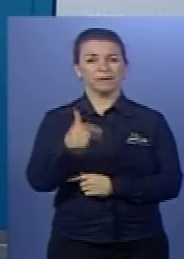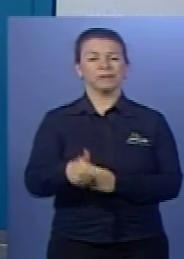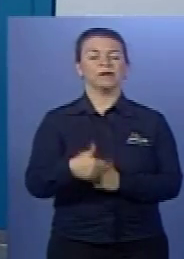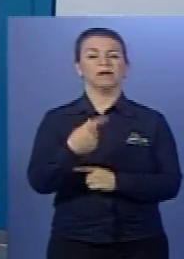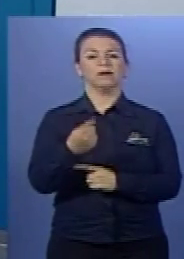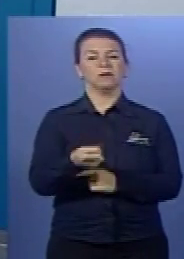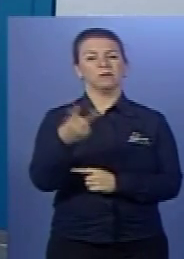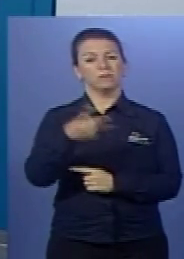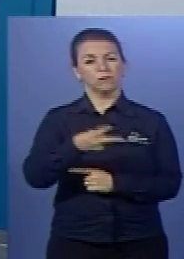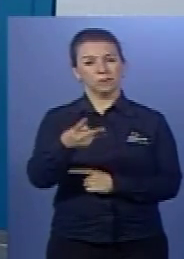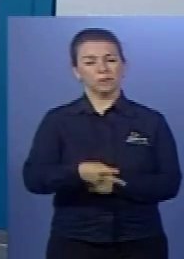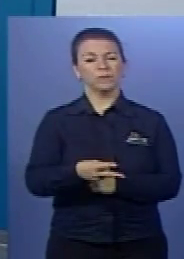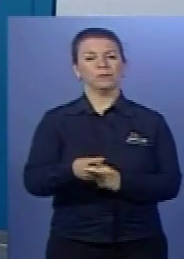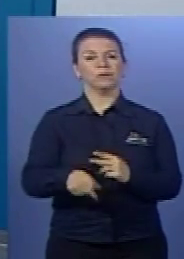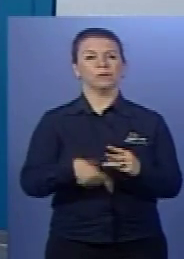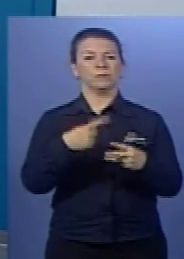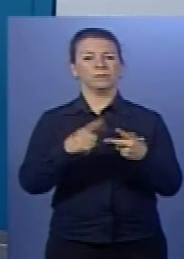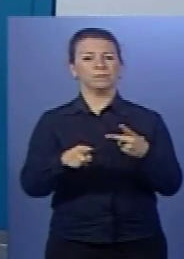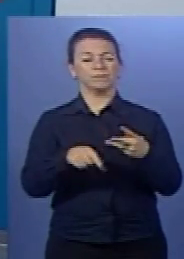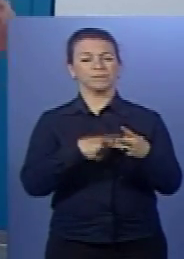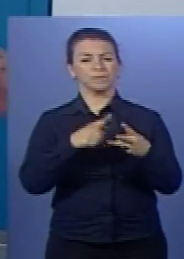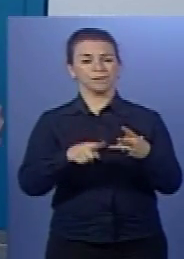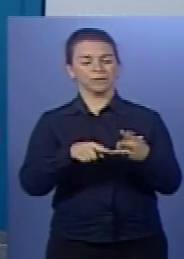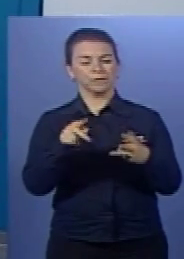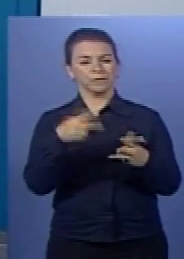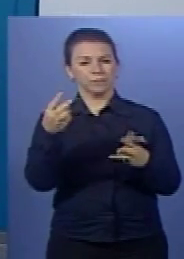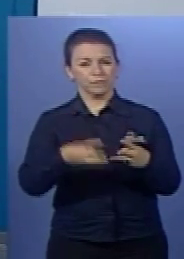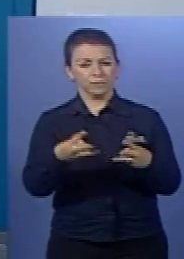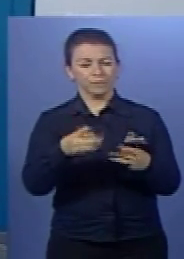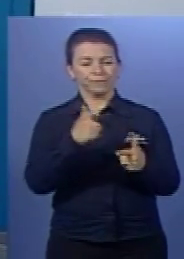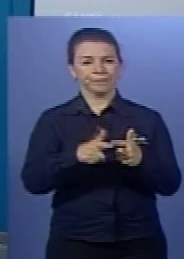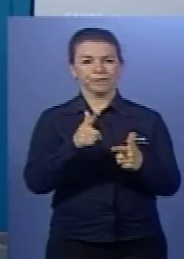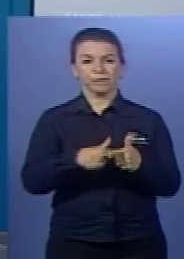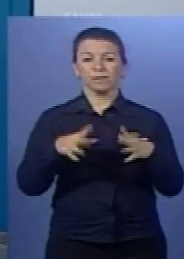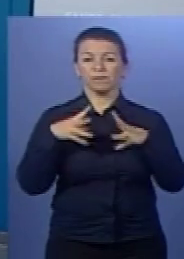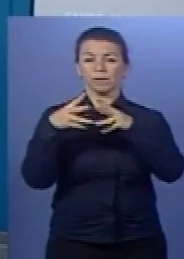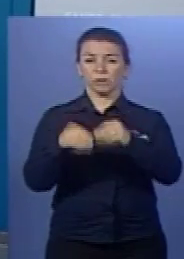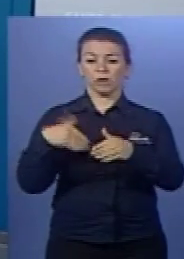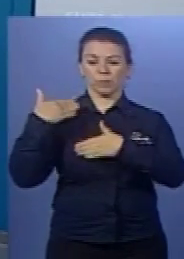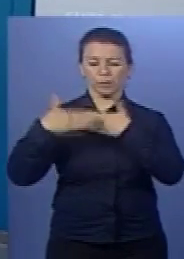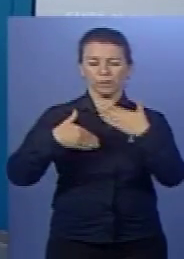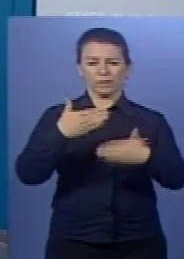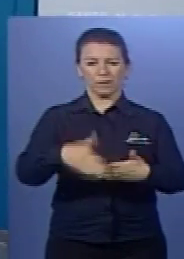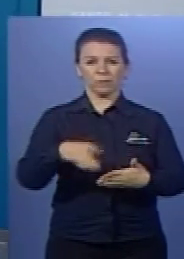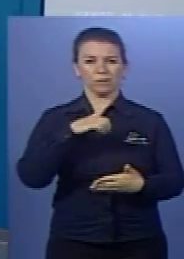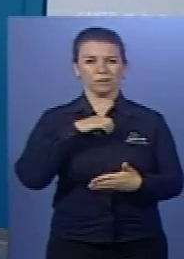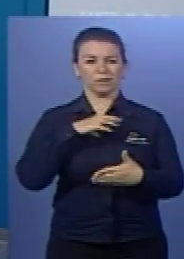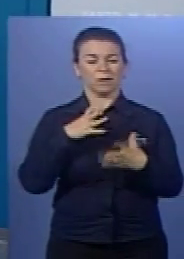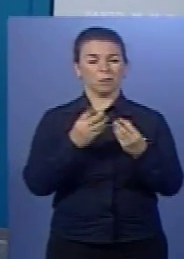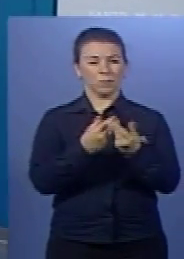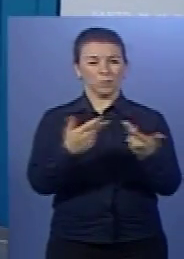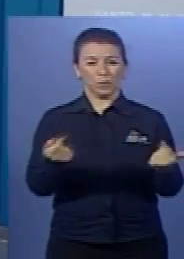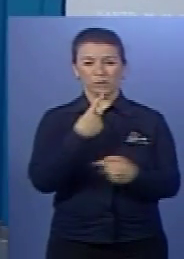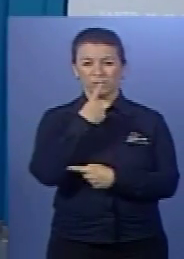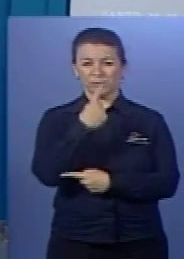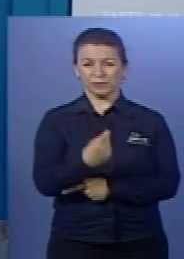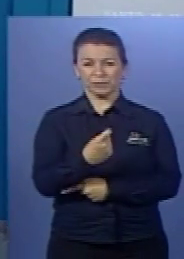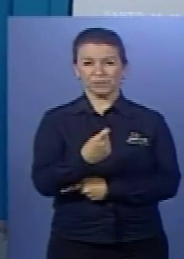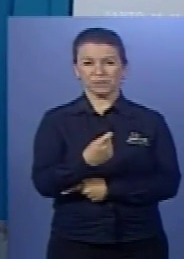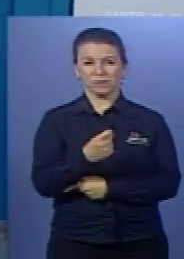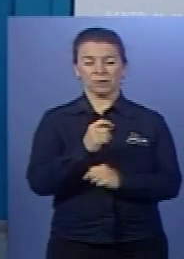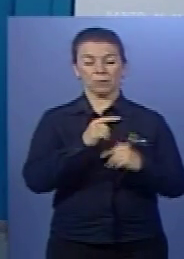ter mais do que o primário, que é o herbívoro, e mais ainda do que o produtor. Esse processo onde ocorre o acúmulo de forma constante,